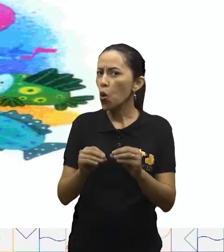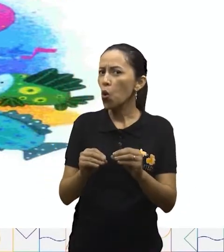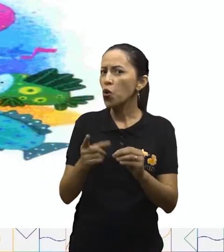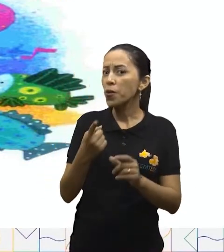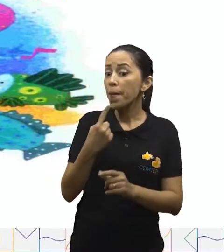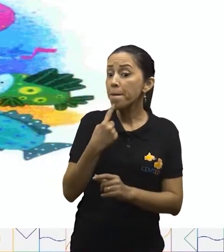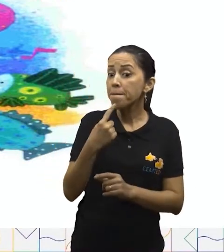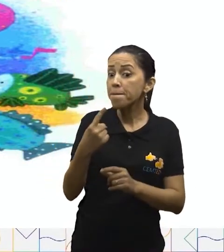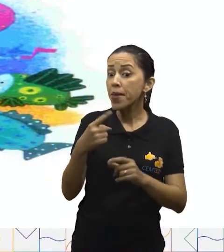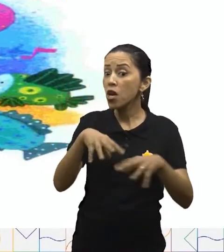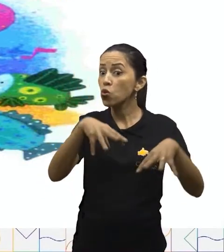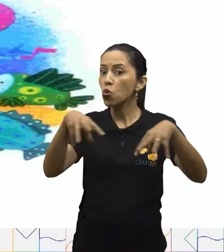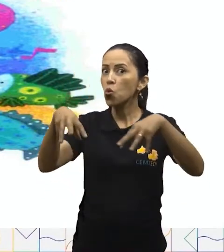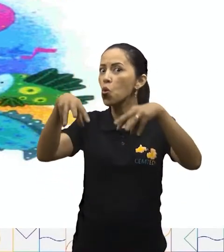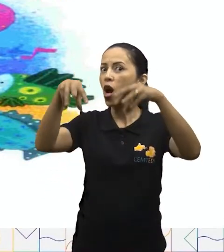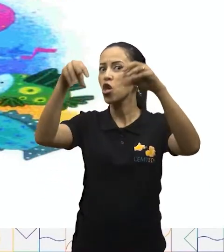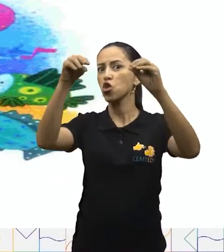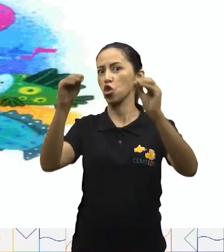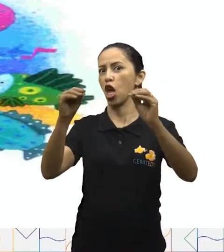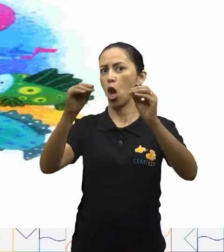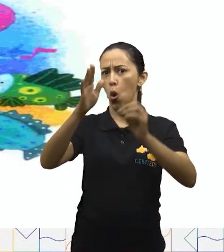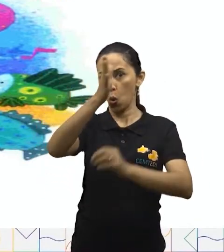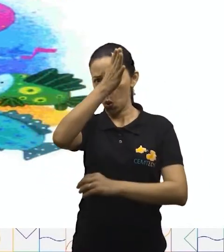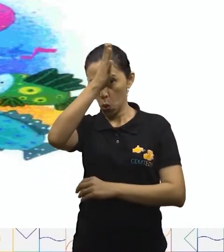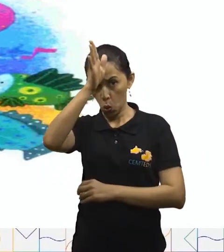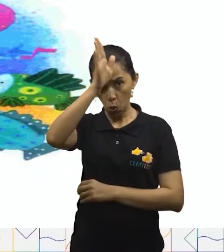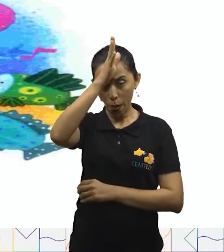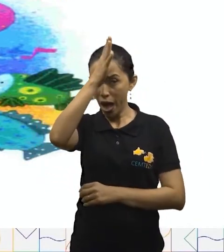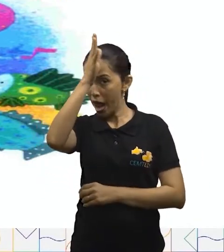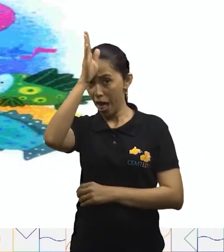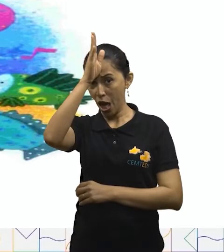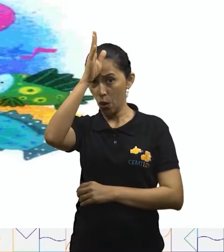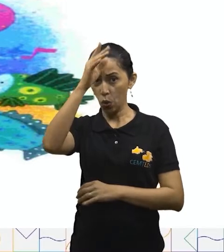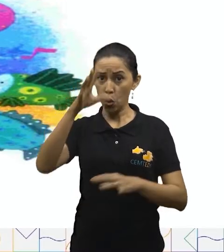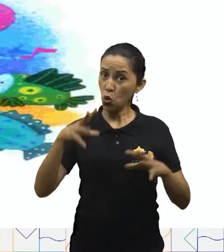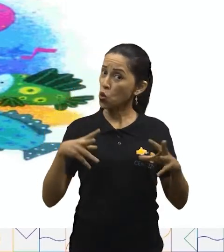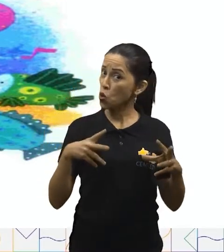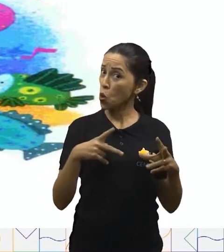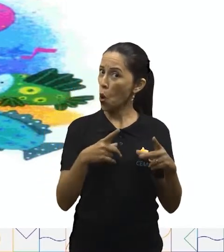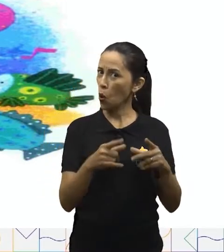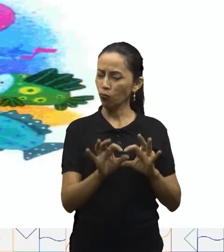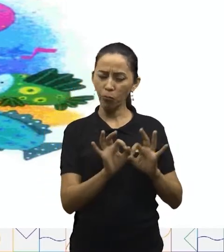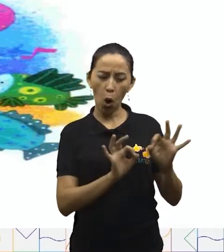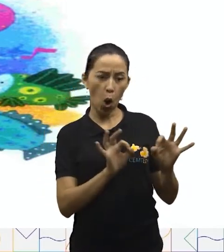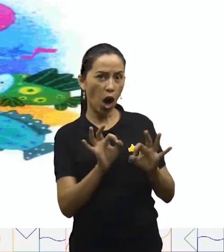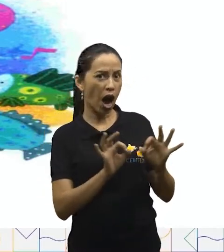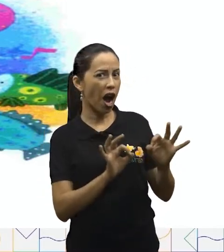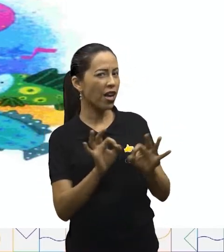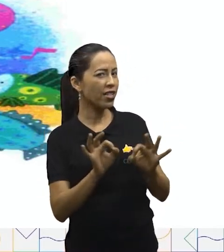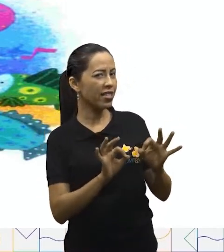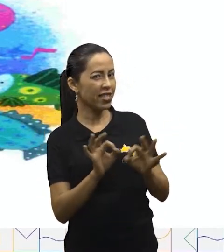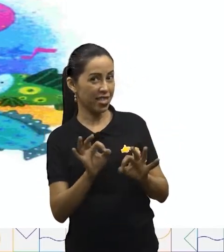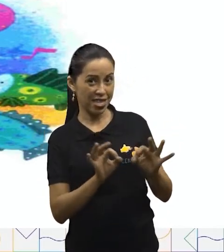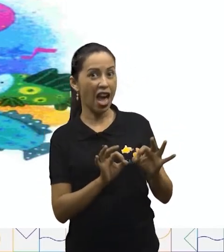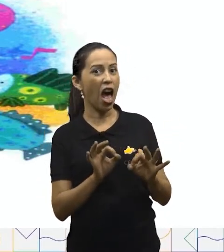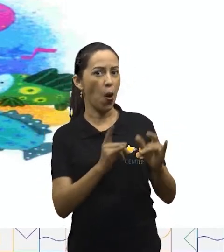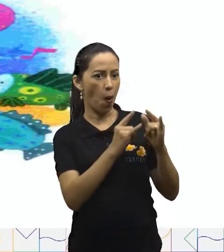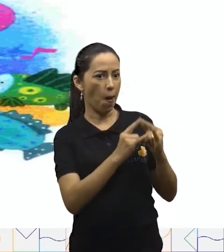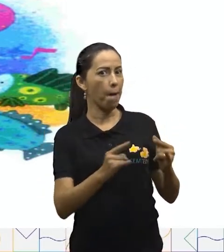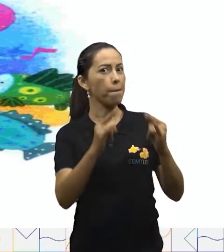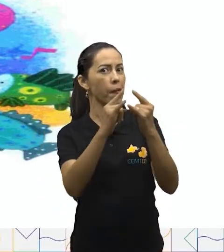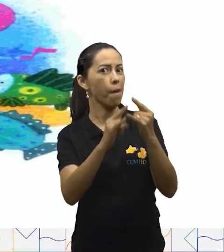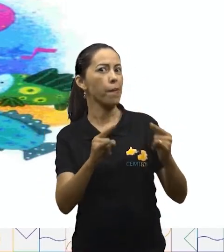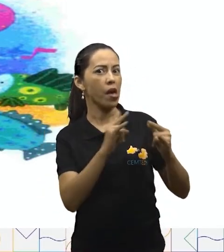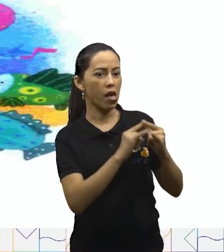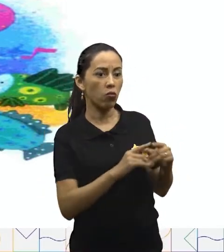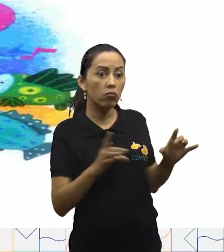castelo do Barão. Todos ajudaram a armar o acampamento e, quando tudo ficou